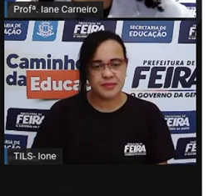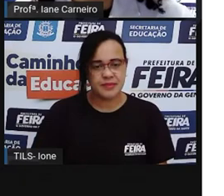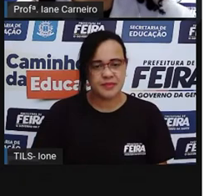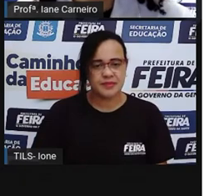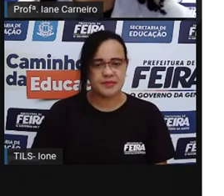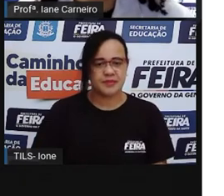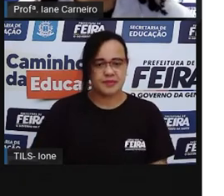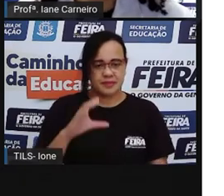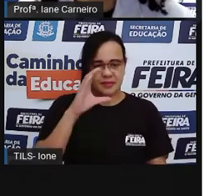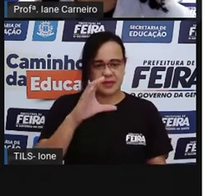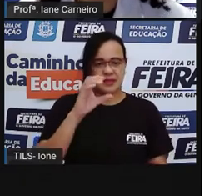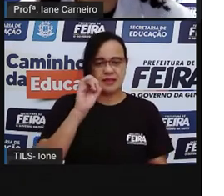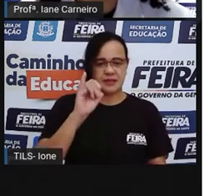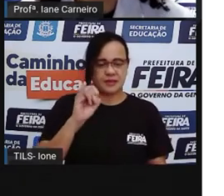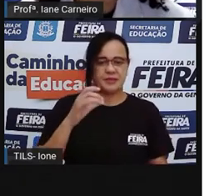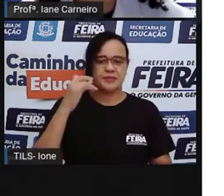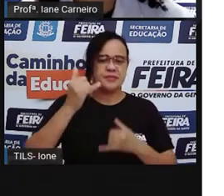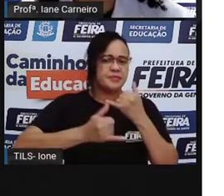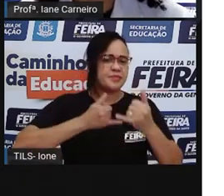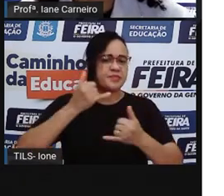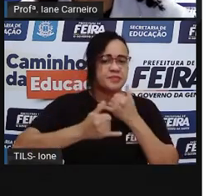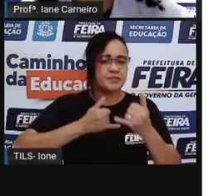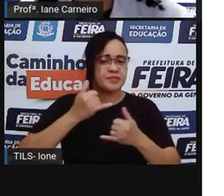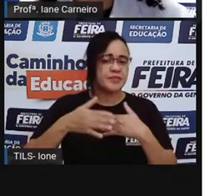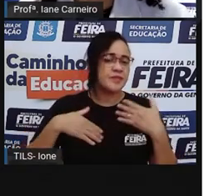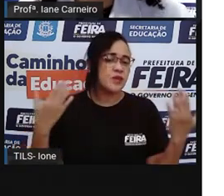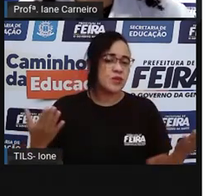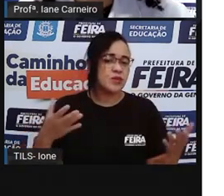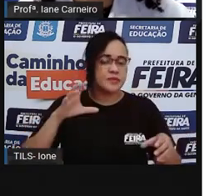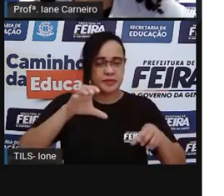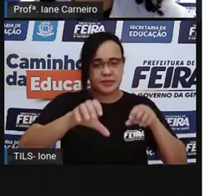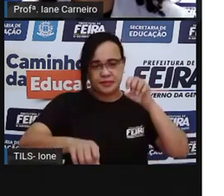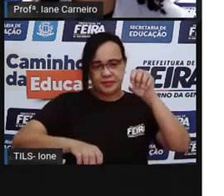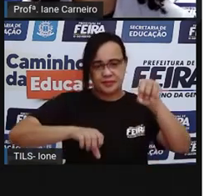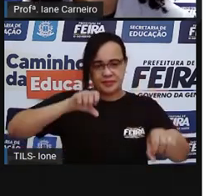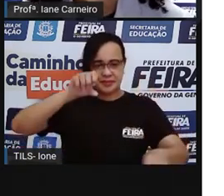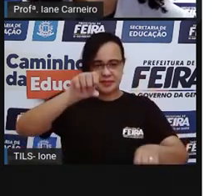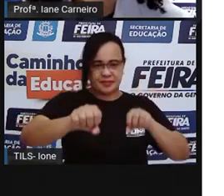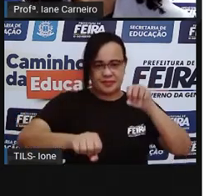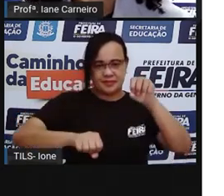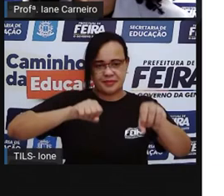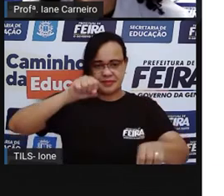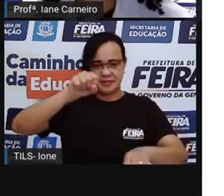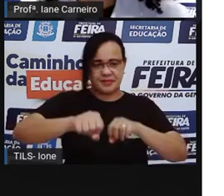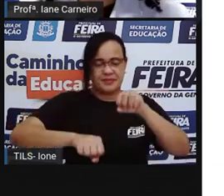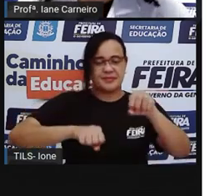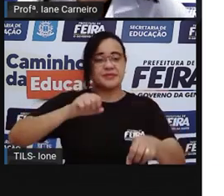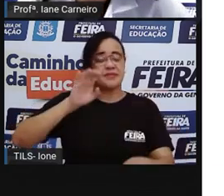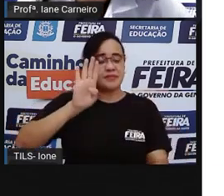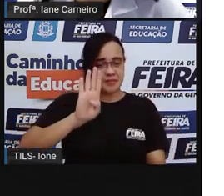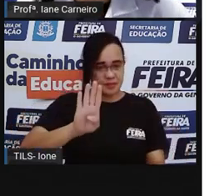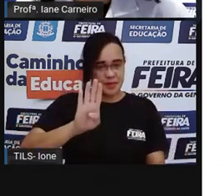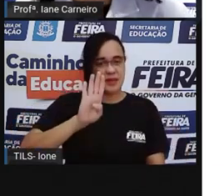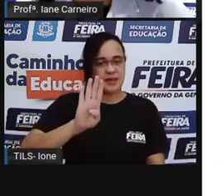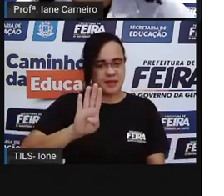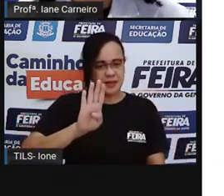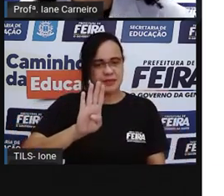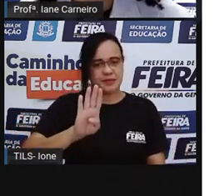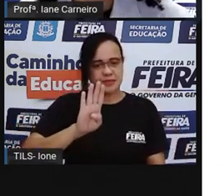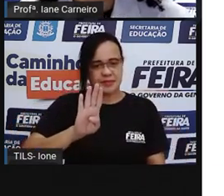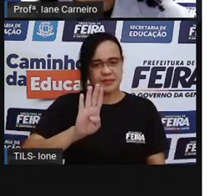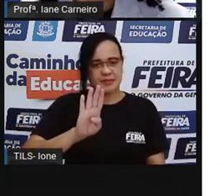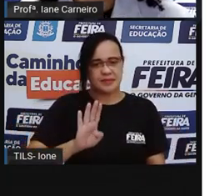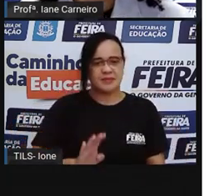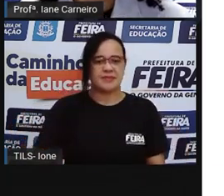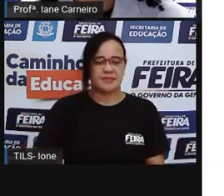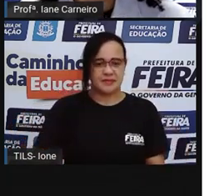E esse brinquedo aqui é a bicicleta. Começa com que letra? A letra B. A gente tem